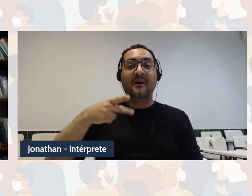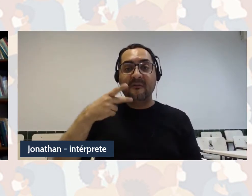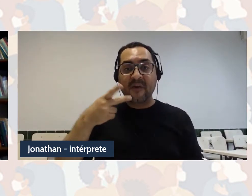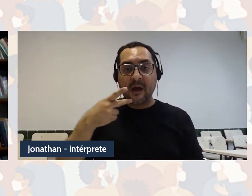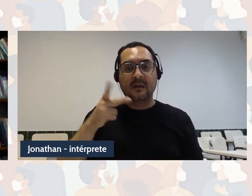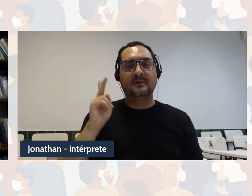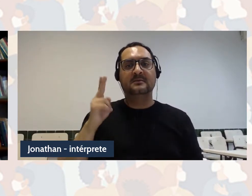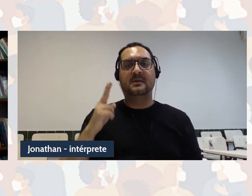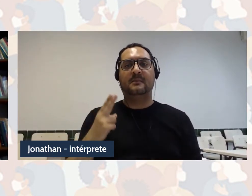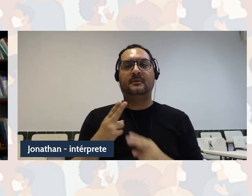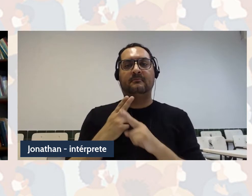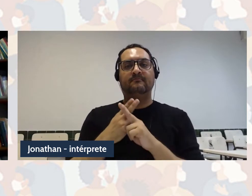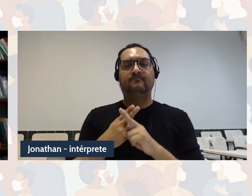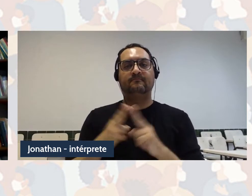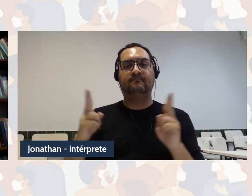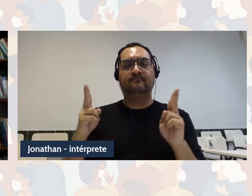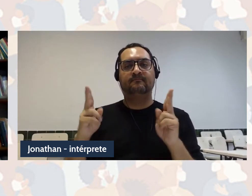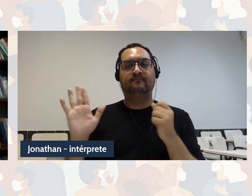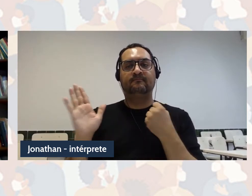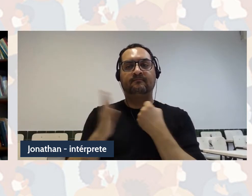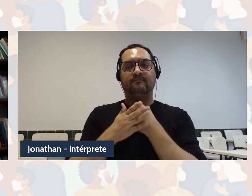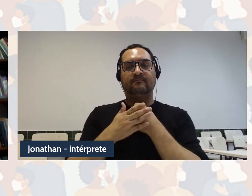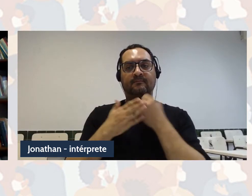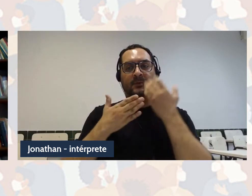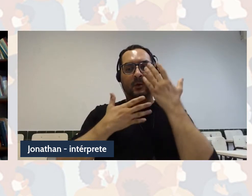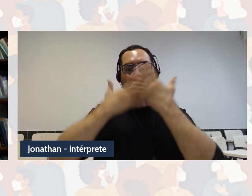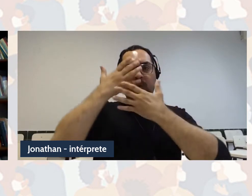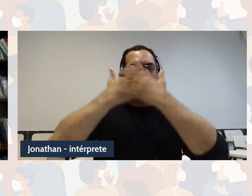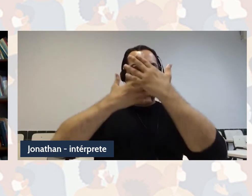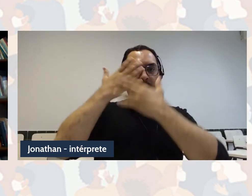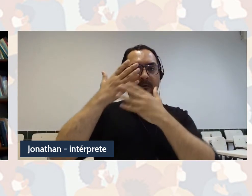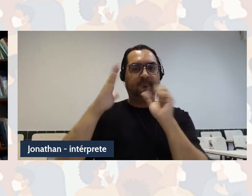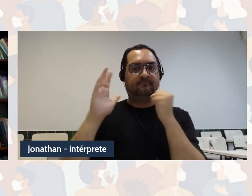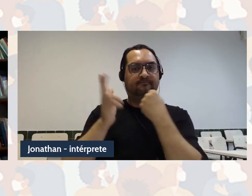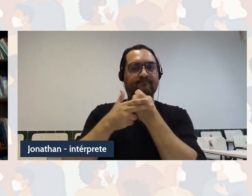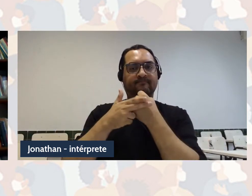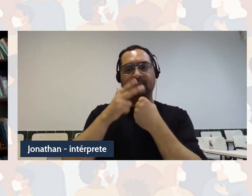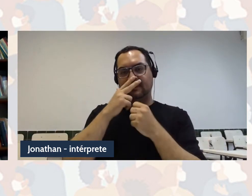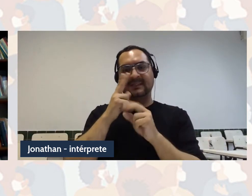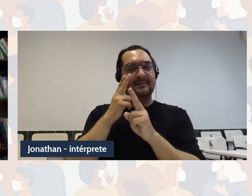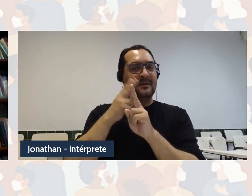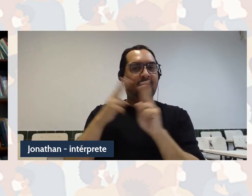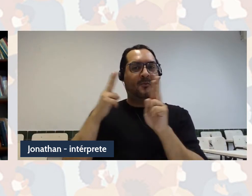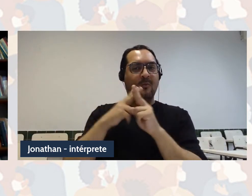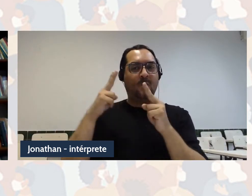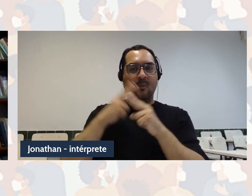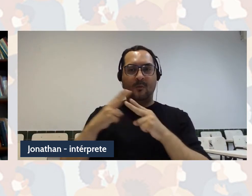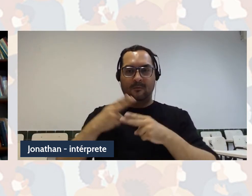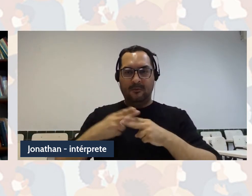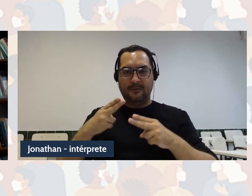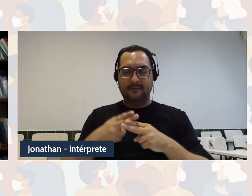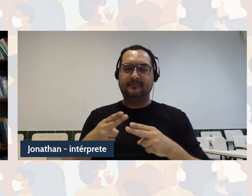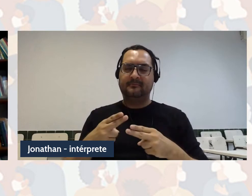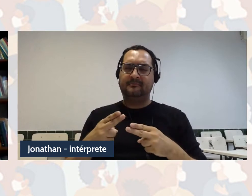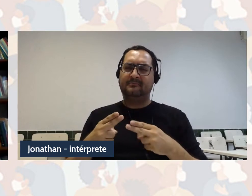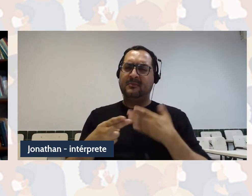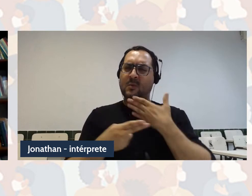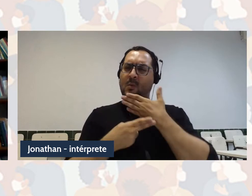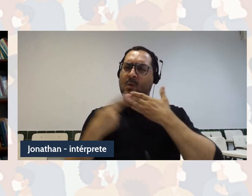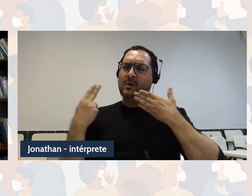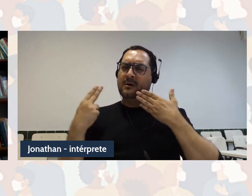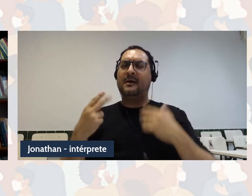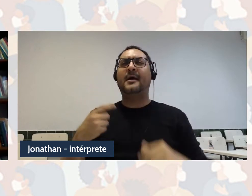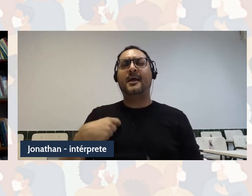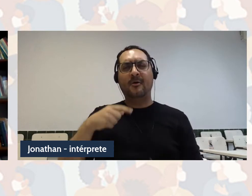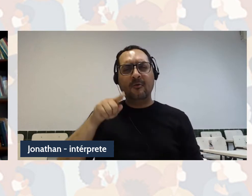disfarça, se borra, se apaga. Então, para mim, eu entendo o óculos de enunciação como esse